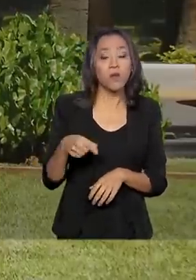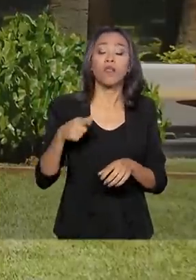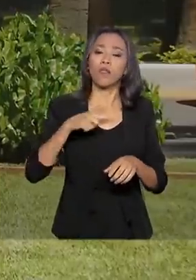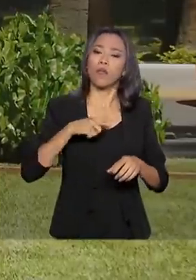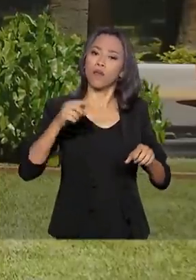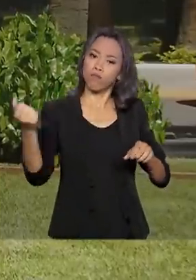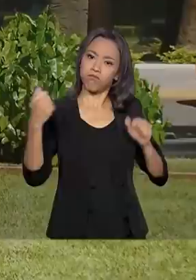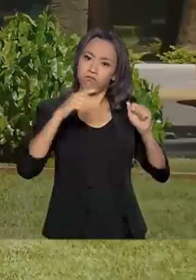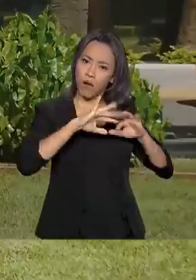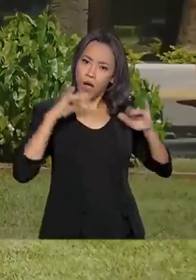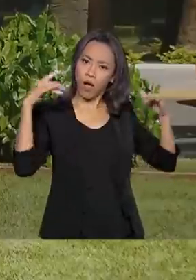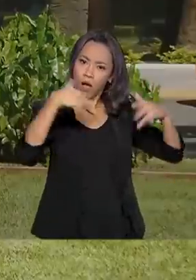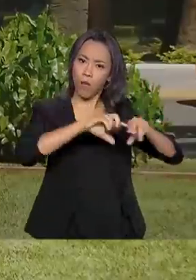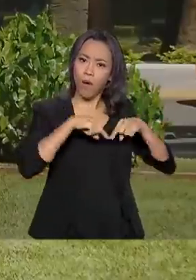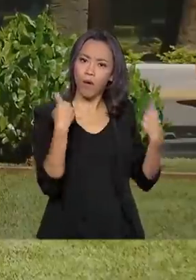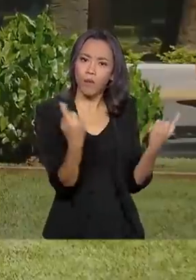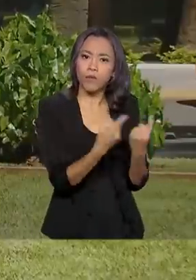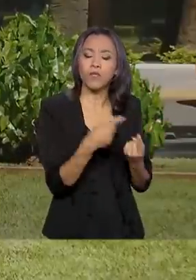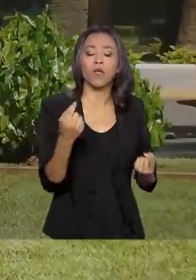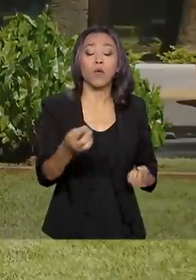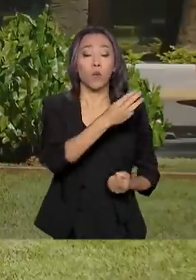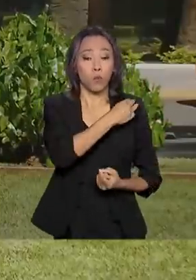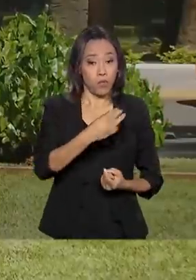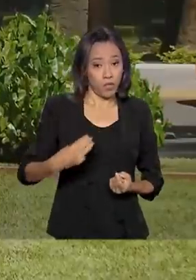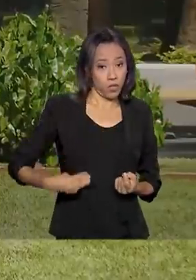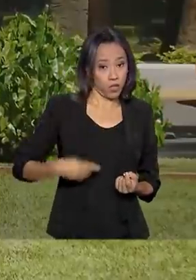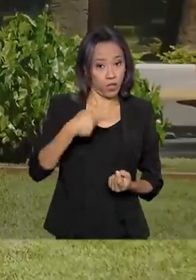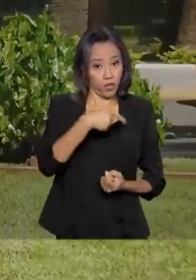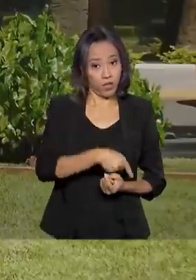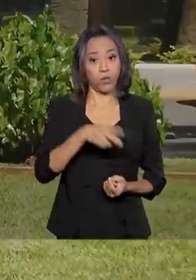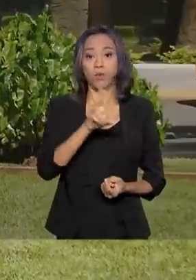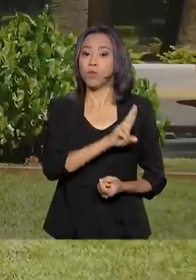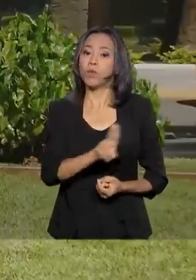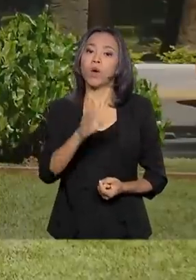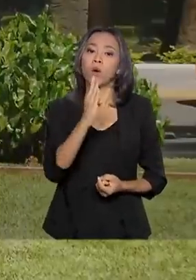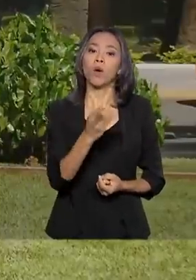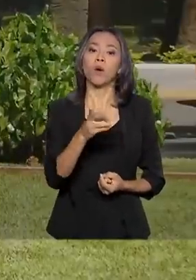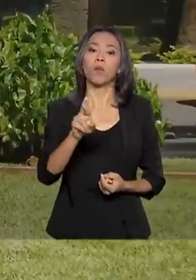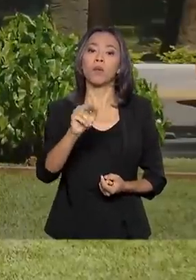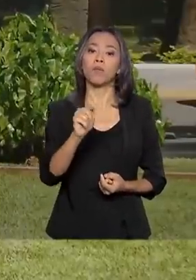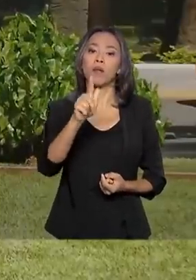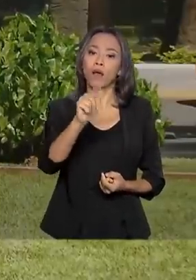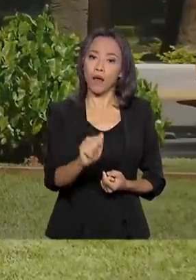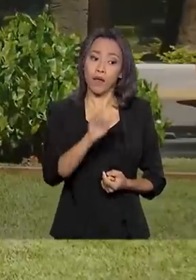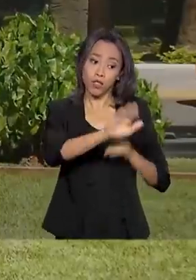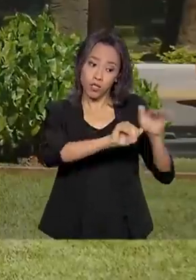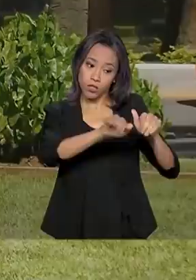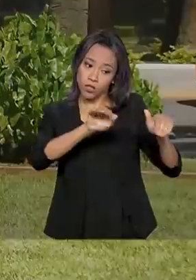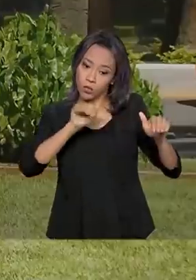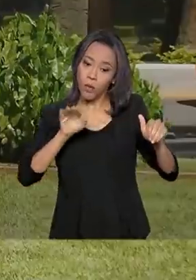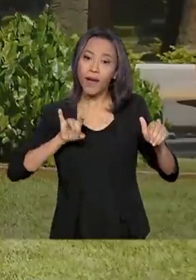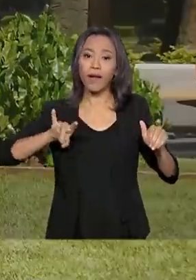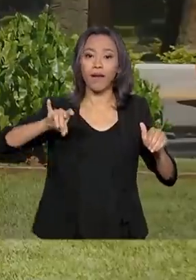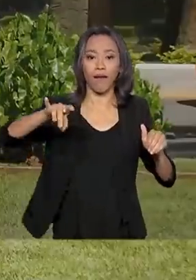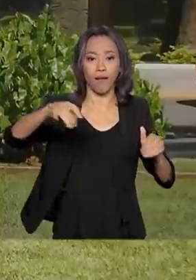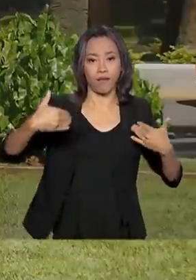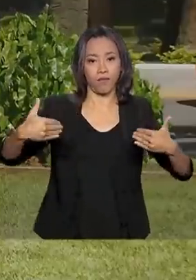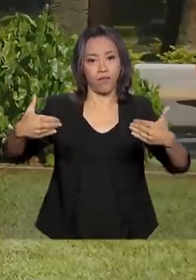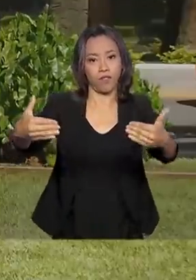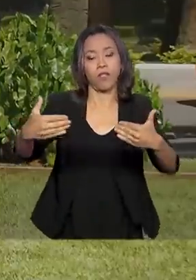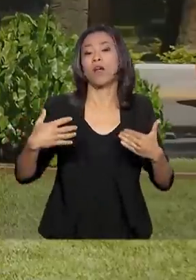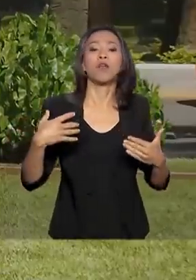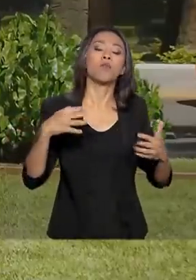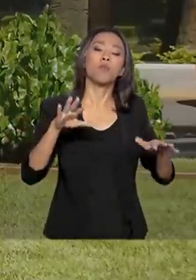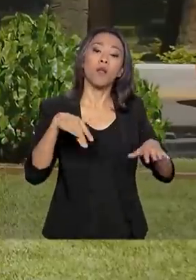do Ministério da Saúde, o ministro da Casa Civil, General Braga Neto, convocou uma reunião do Grupo Interministerial de Emergência.